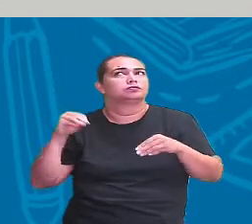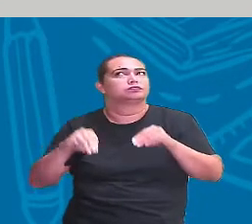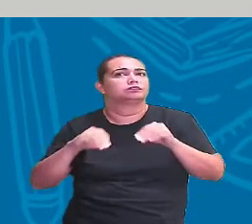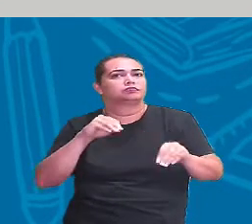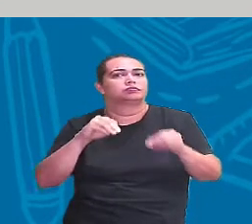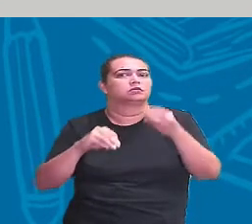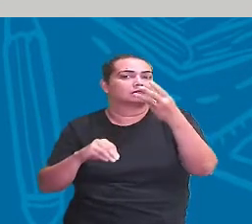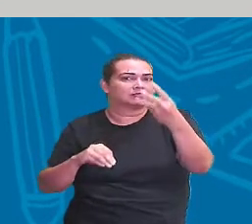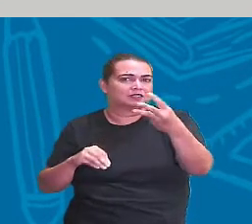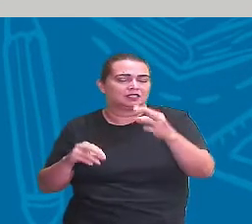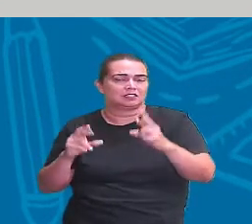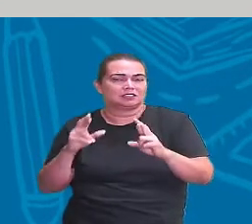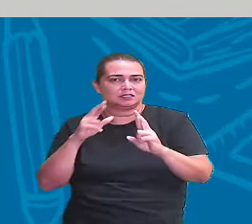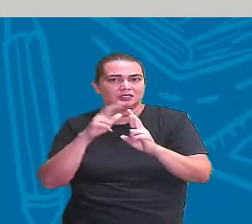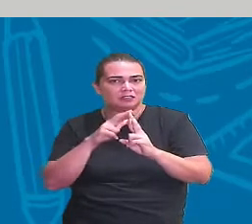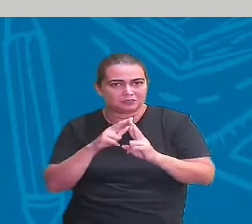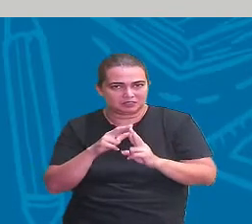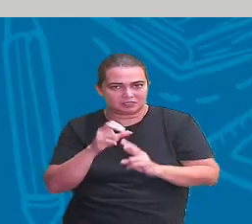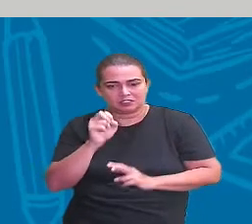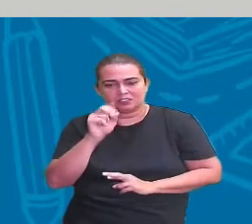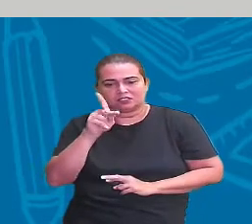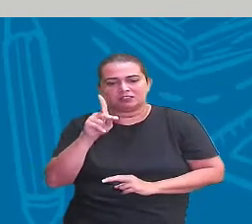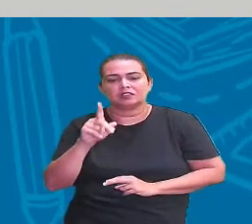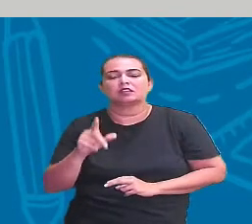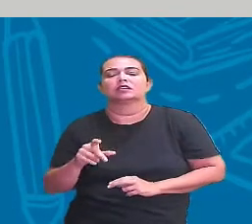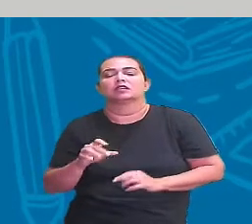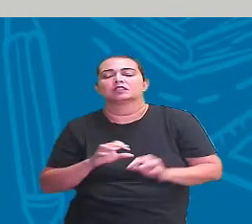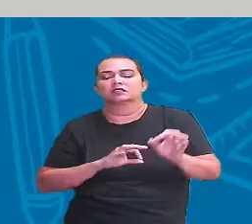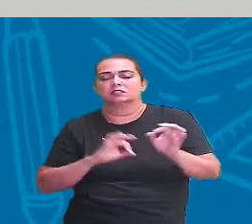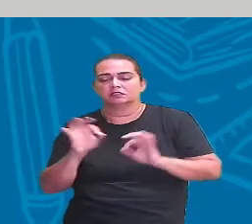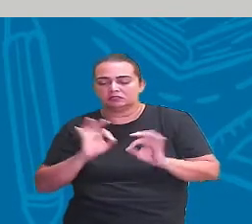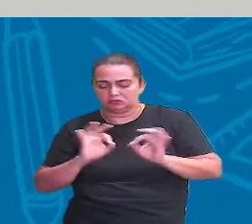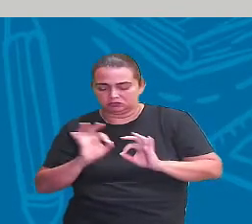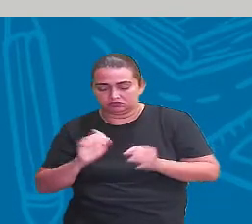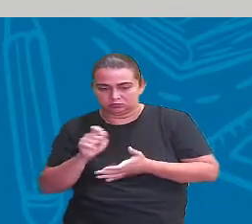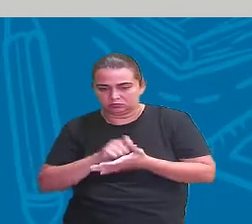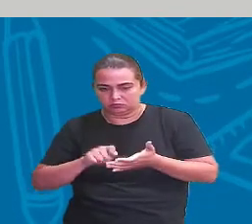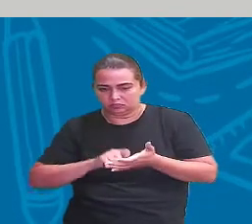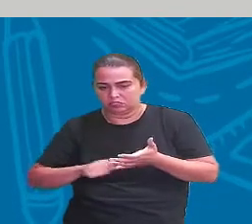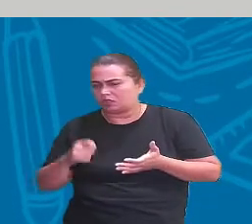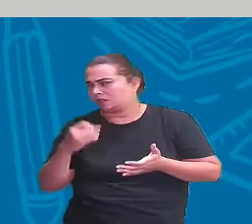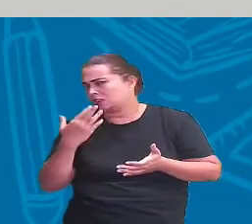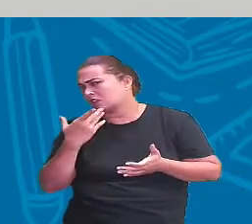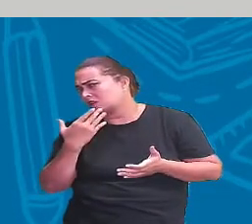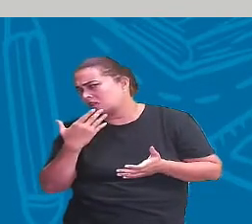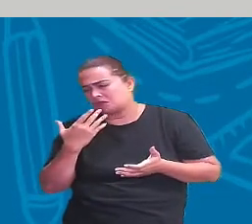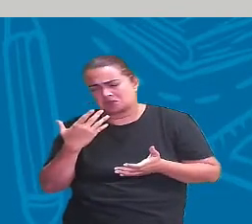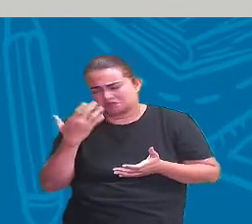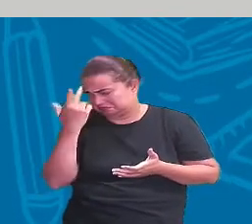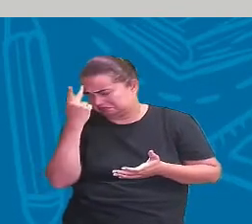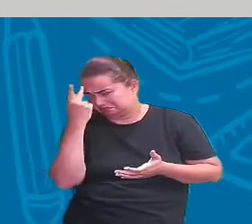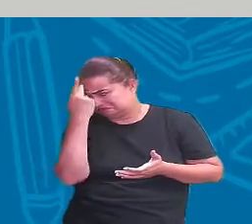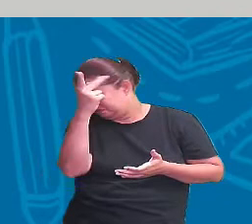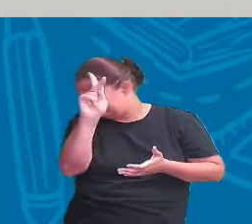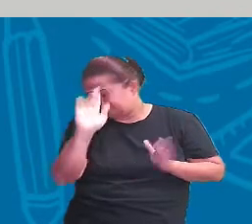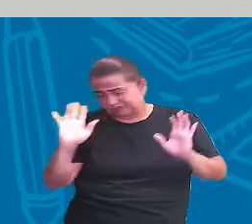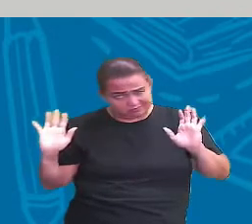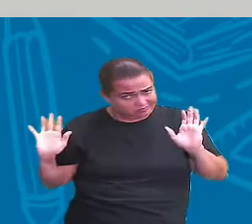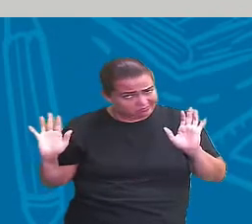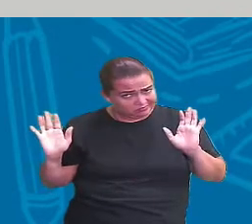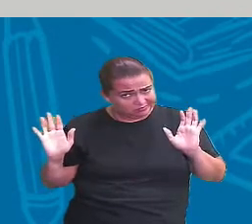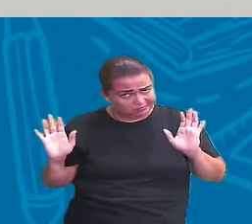Tá bom? Faz esse desafio bem direitinho. Deixa lá, bem colorido. Põe artifício. Invente.